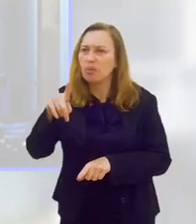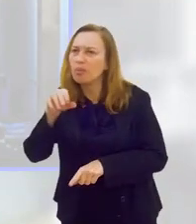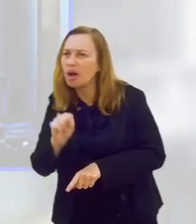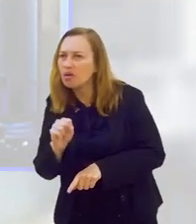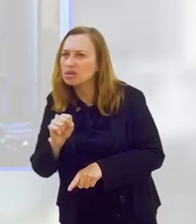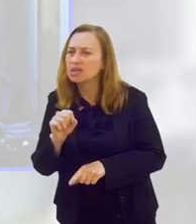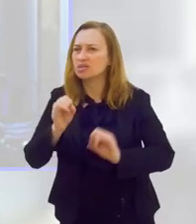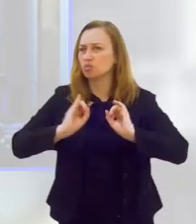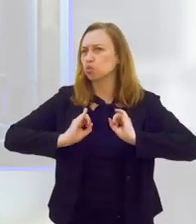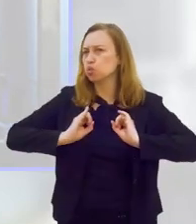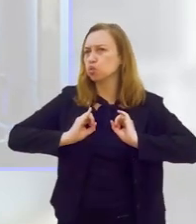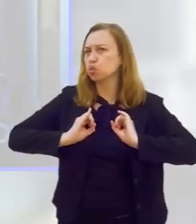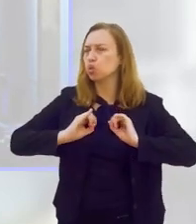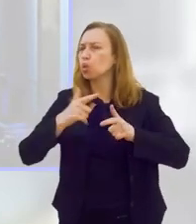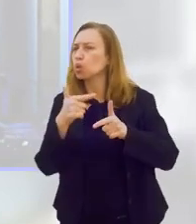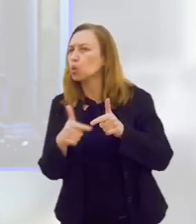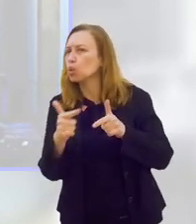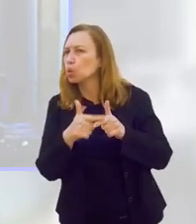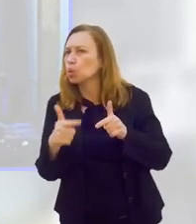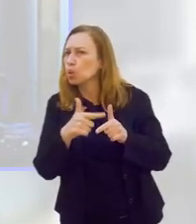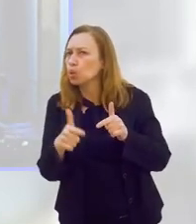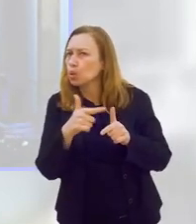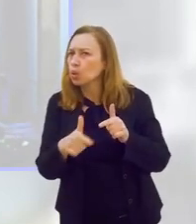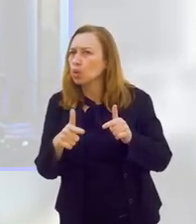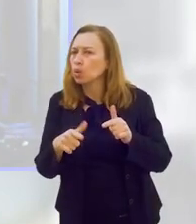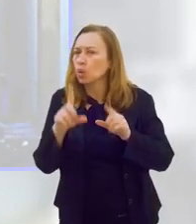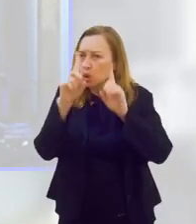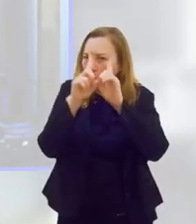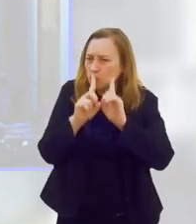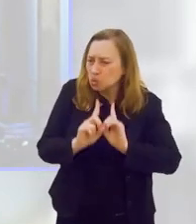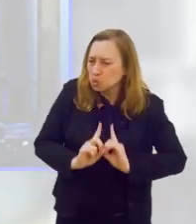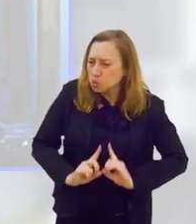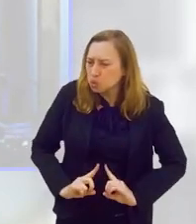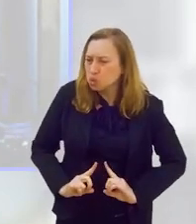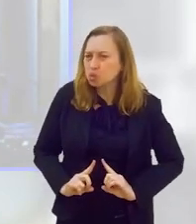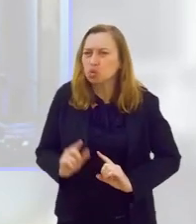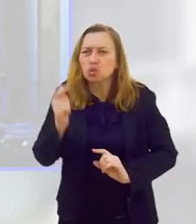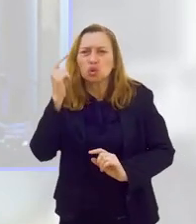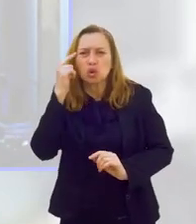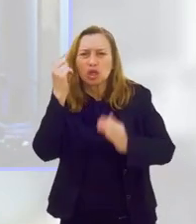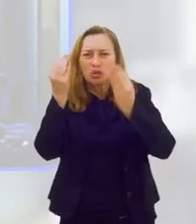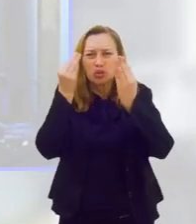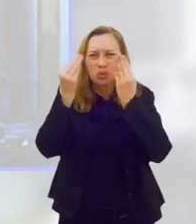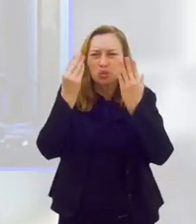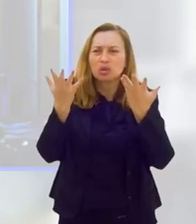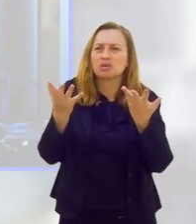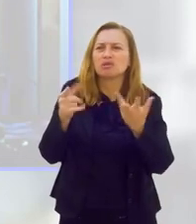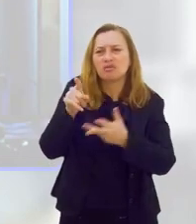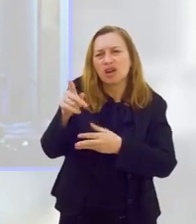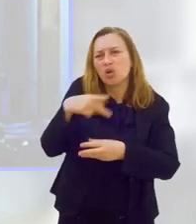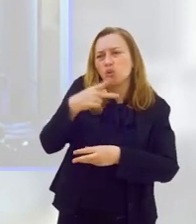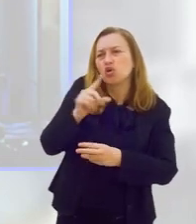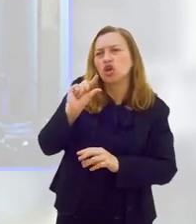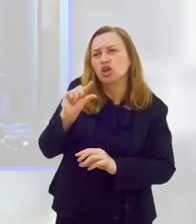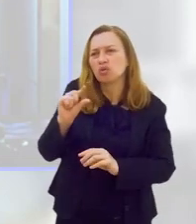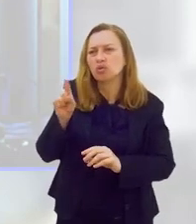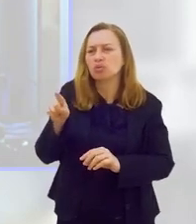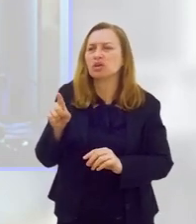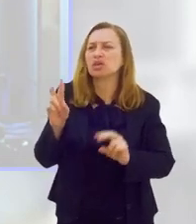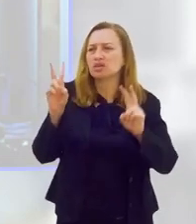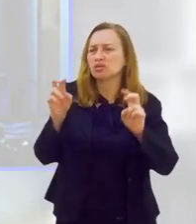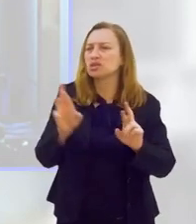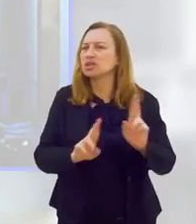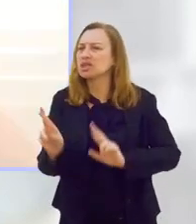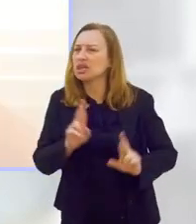depressão, com problemas psicológicos. Que se faça um pouquinho sobre isso também, doutora, essa relação do sedentarismo com esses tipos de